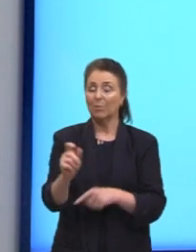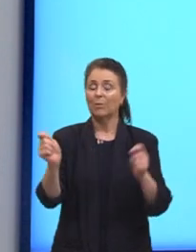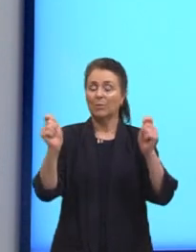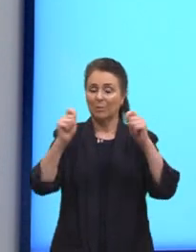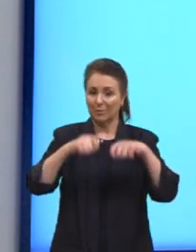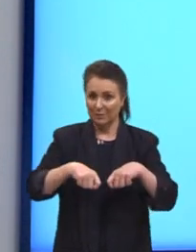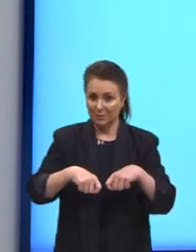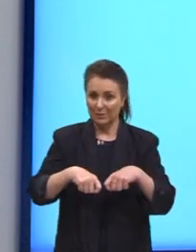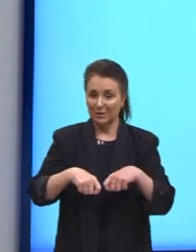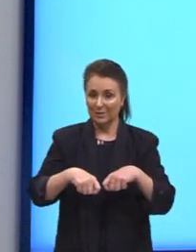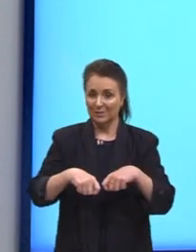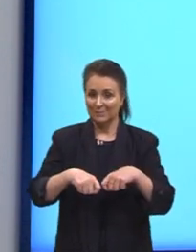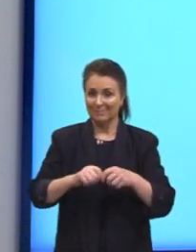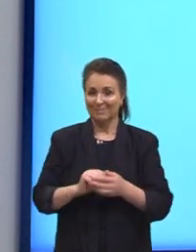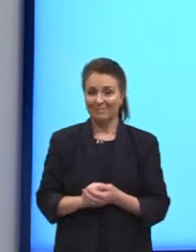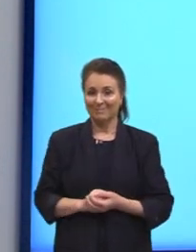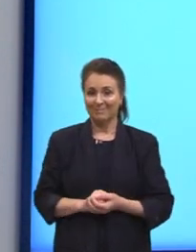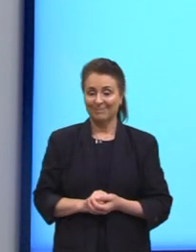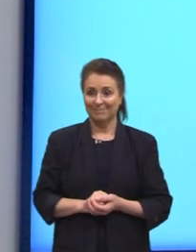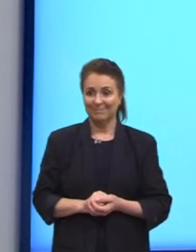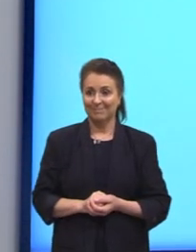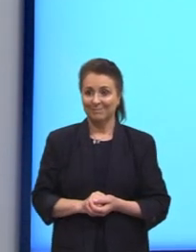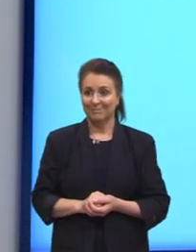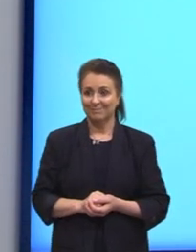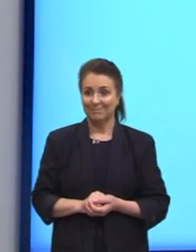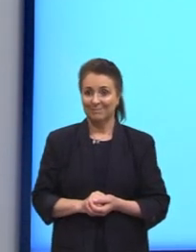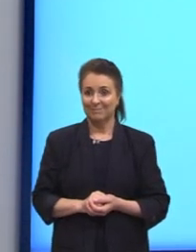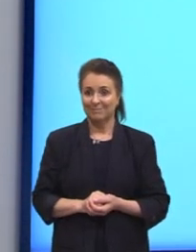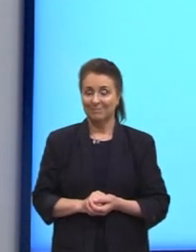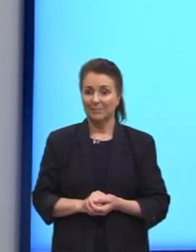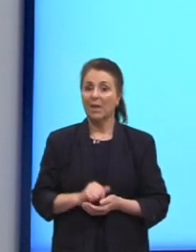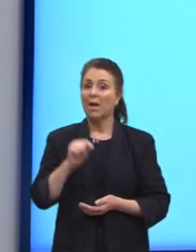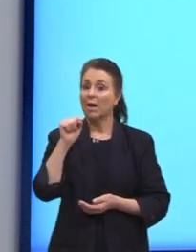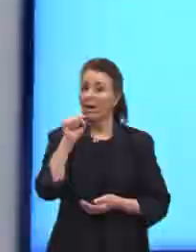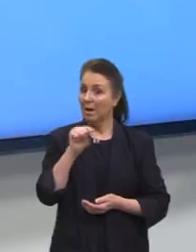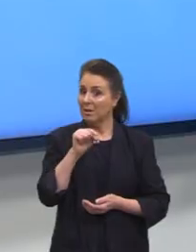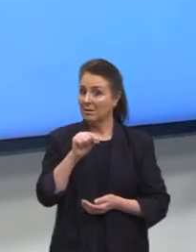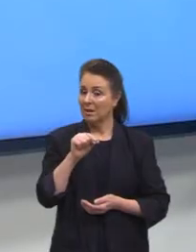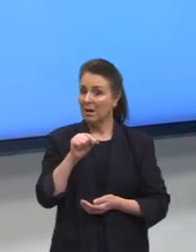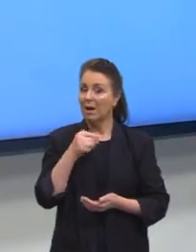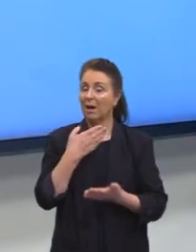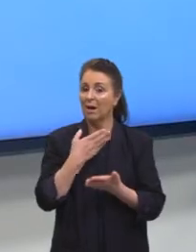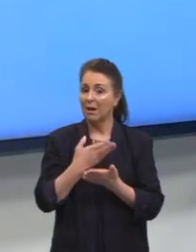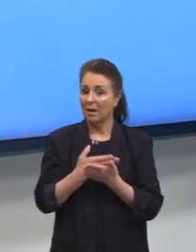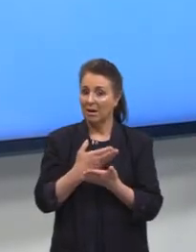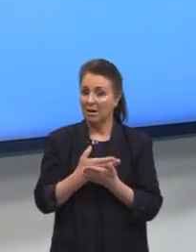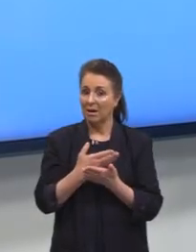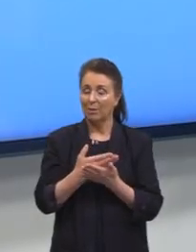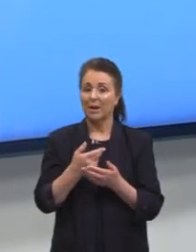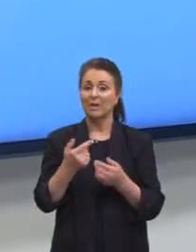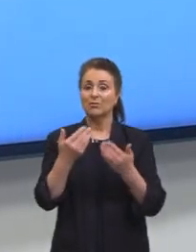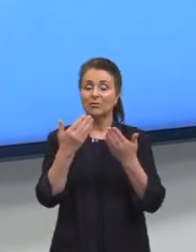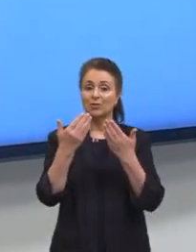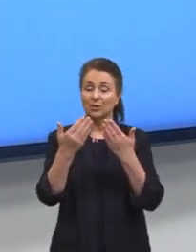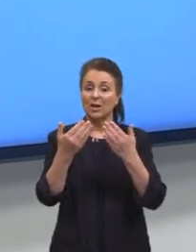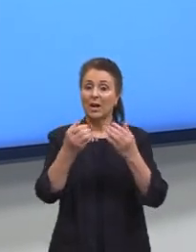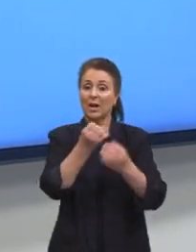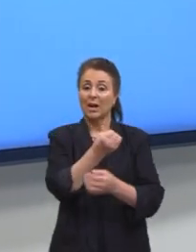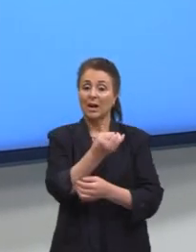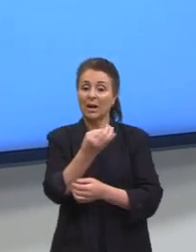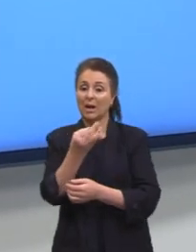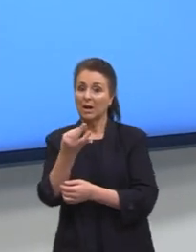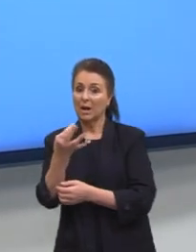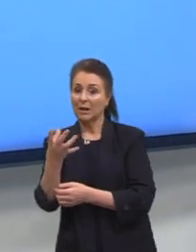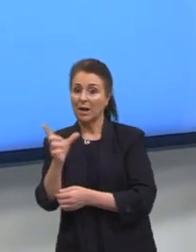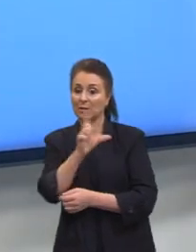possibilidades. Essa, então, foi a nossa análise combinatória. Nós